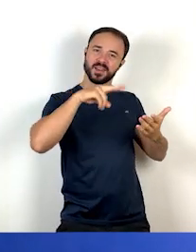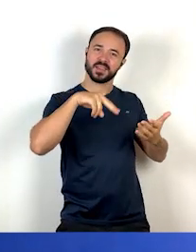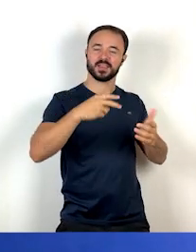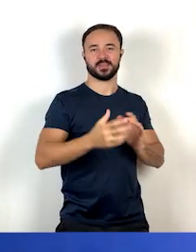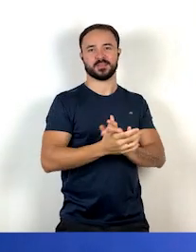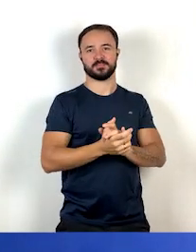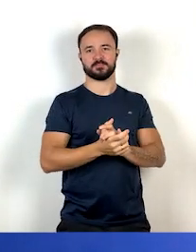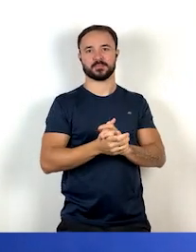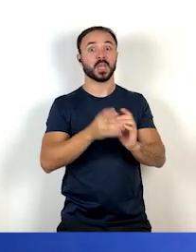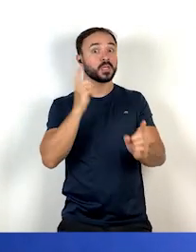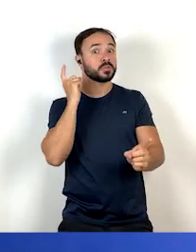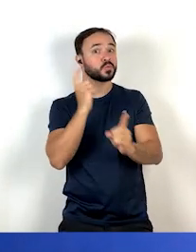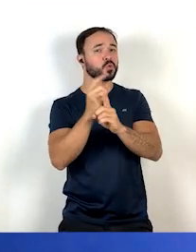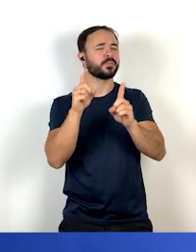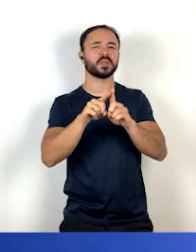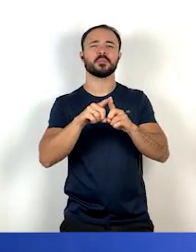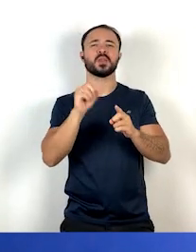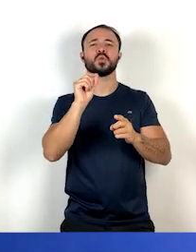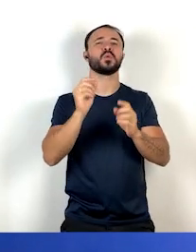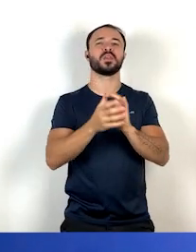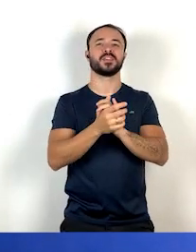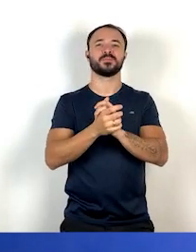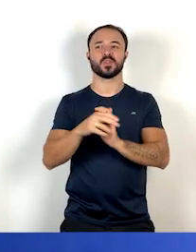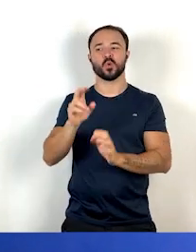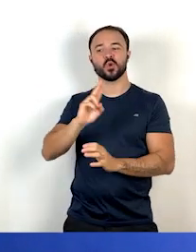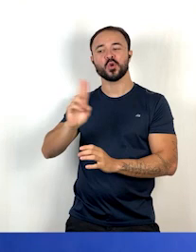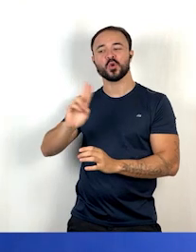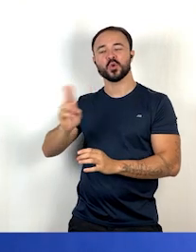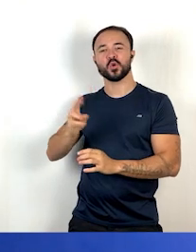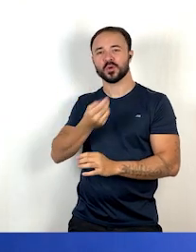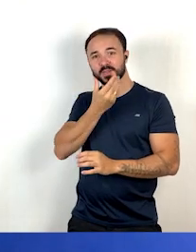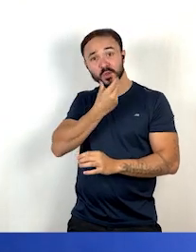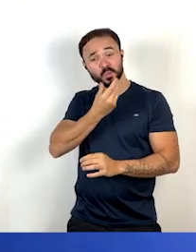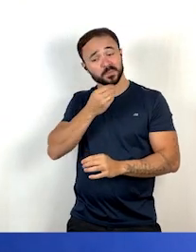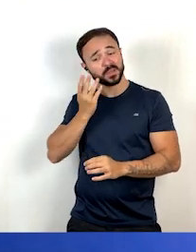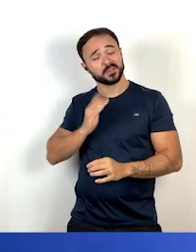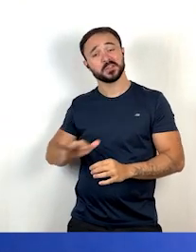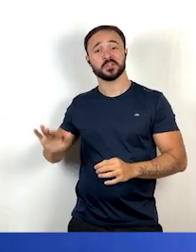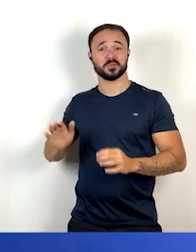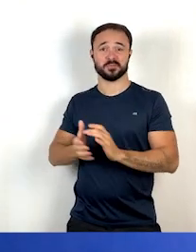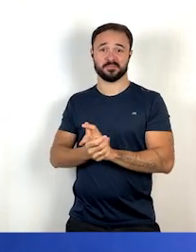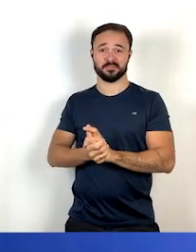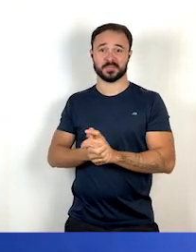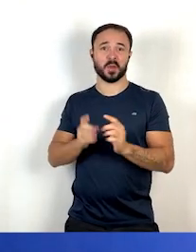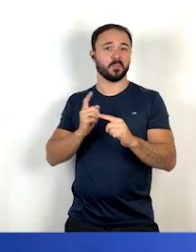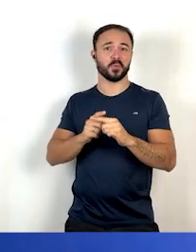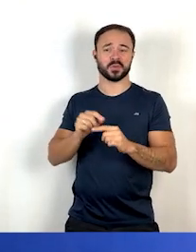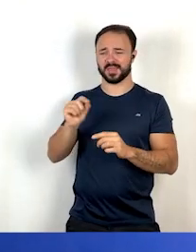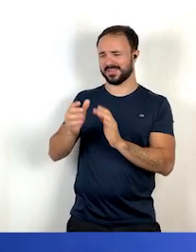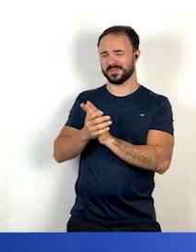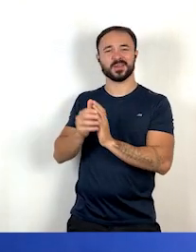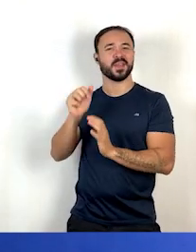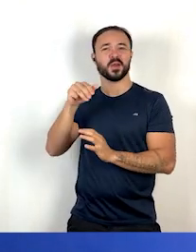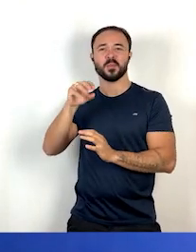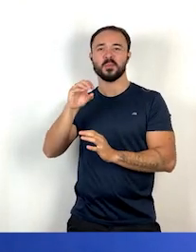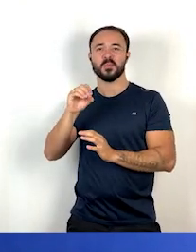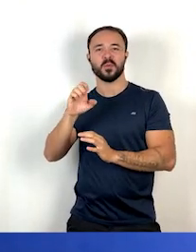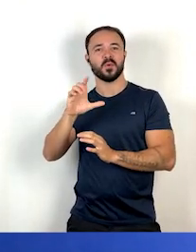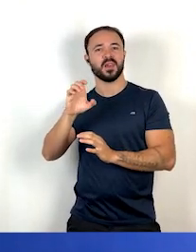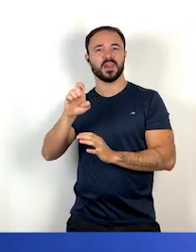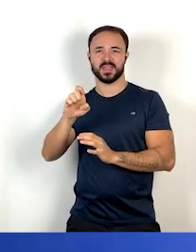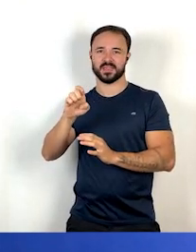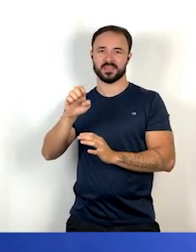aventura. E descubra também como é o nome desse menino, que a princípio é chamado